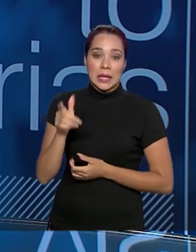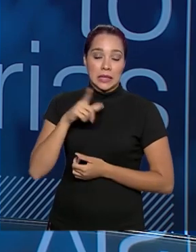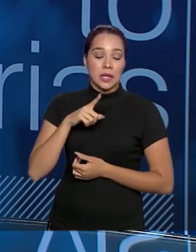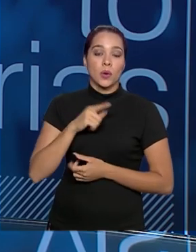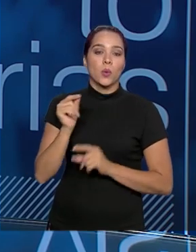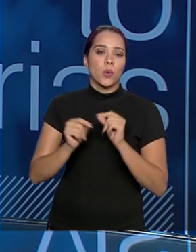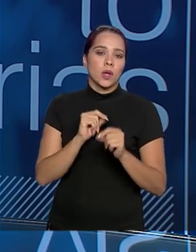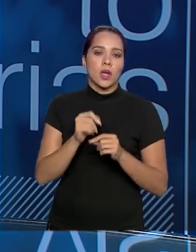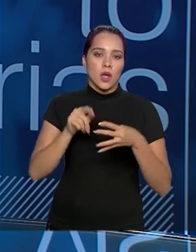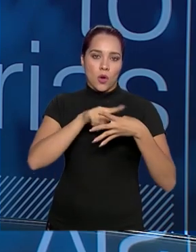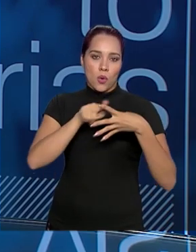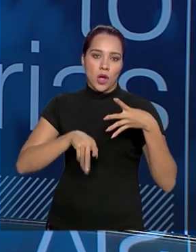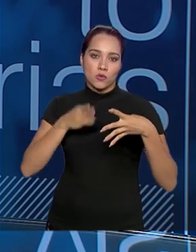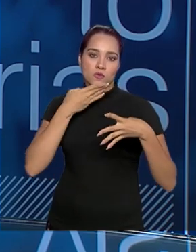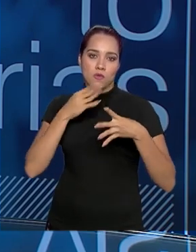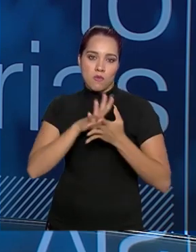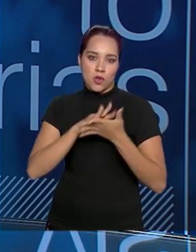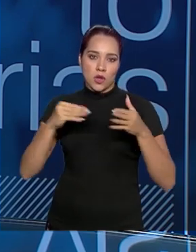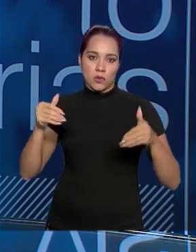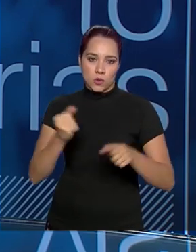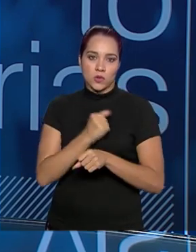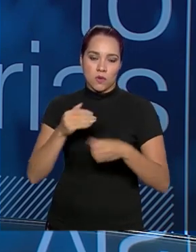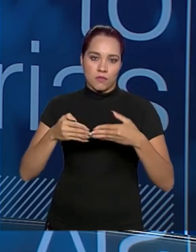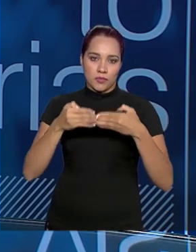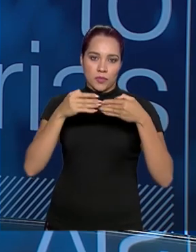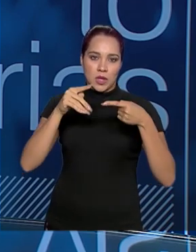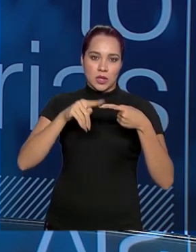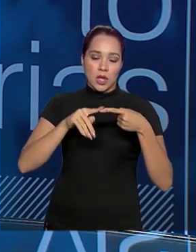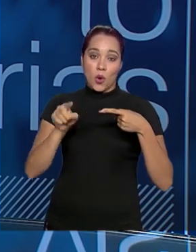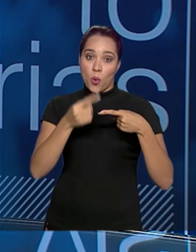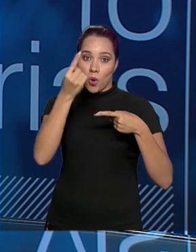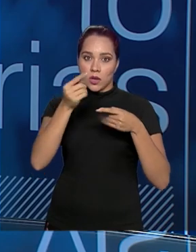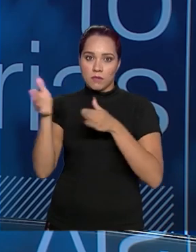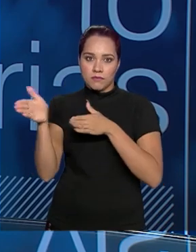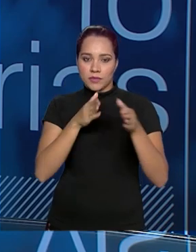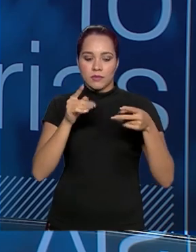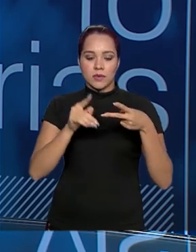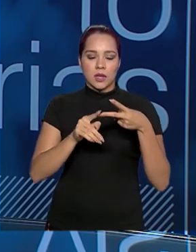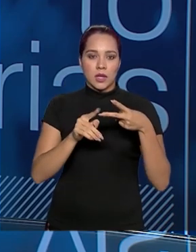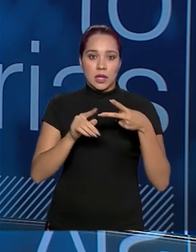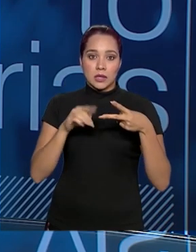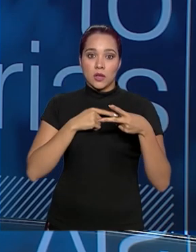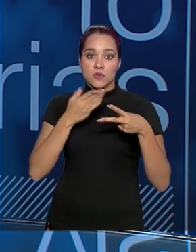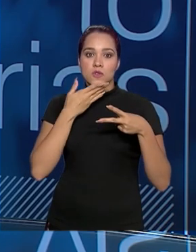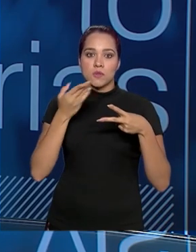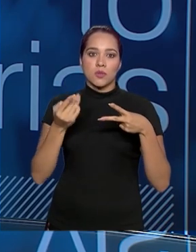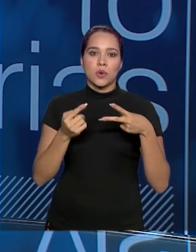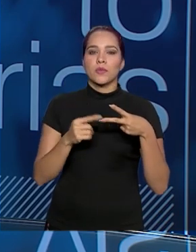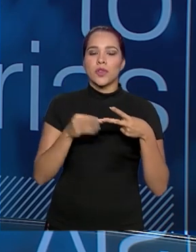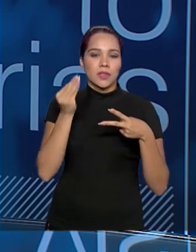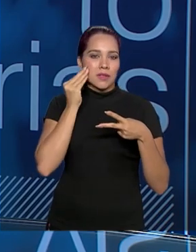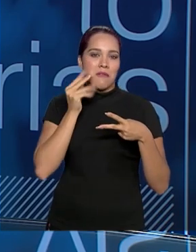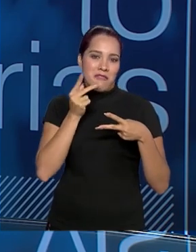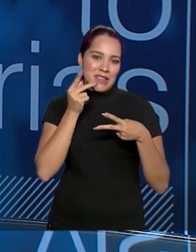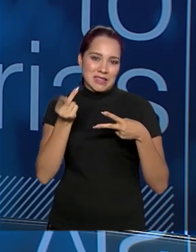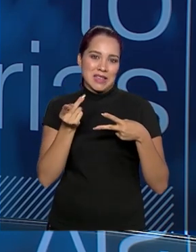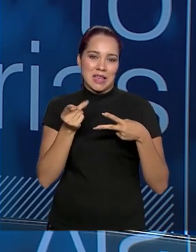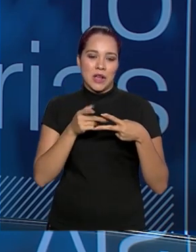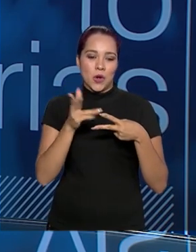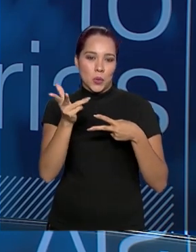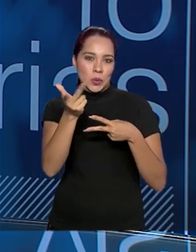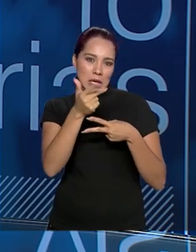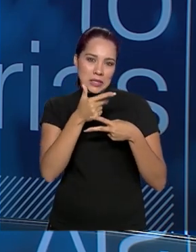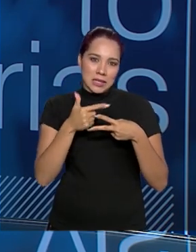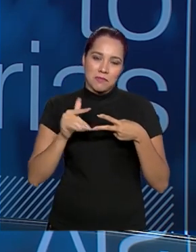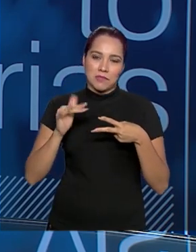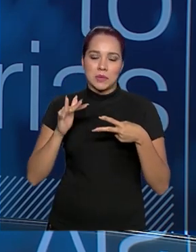quatro tipos de construção de barragem. Barragem de etapa única, barragem... Vou tentar até fazer um desenho aqui